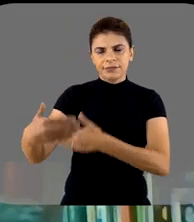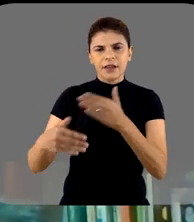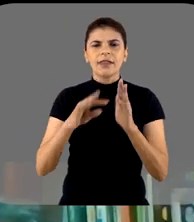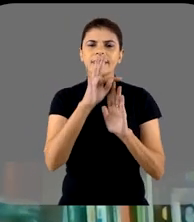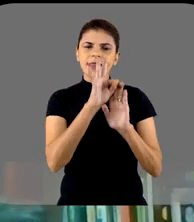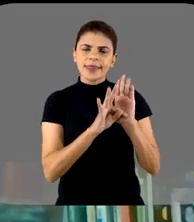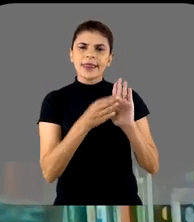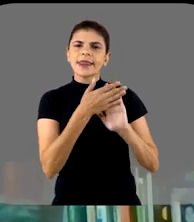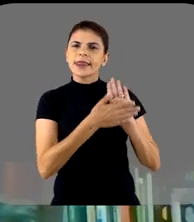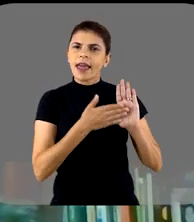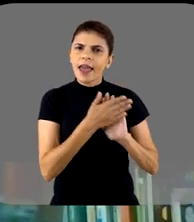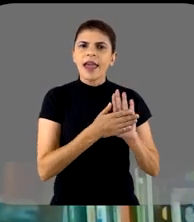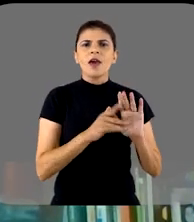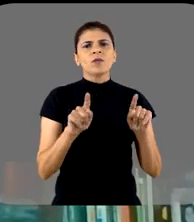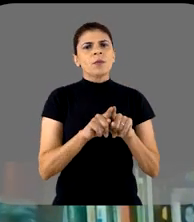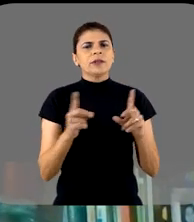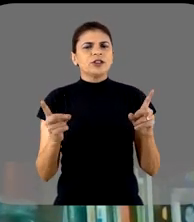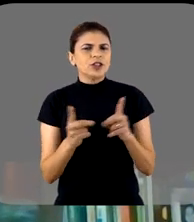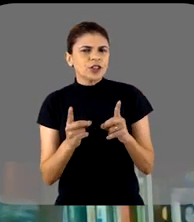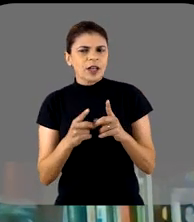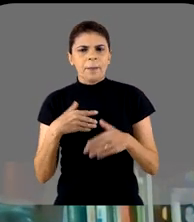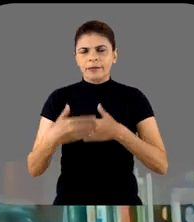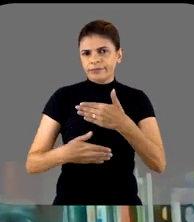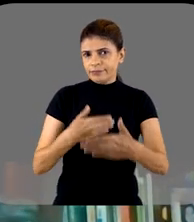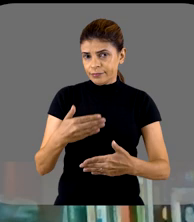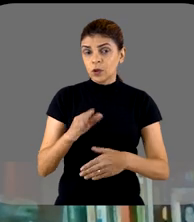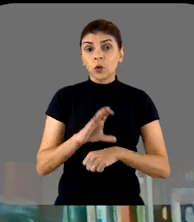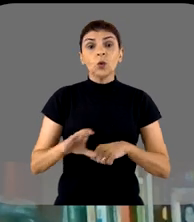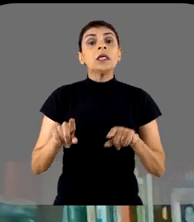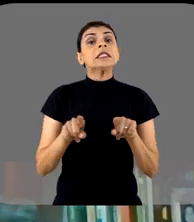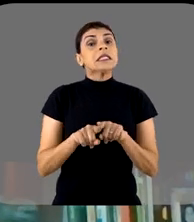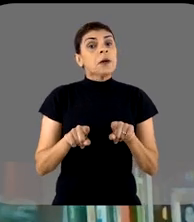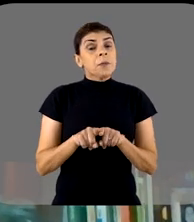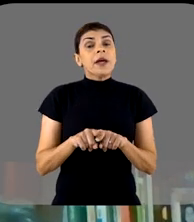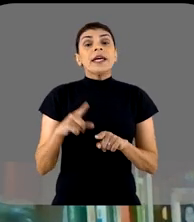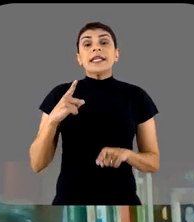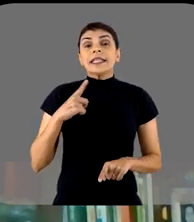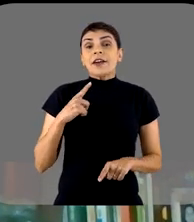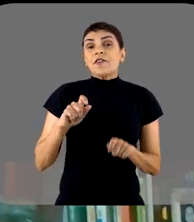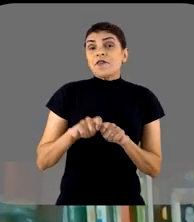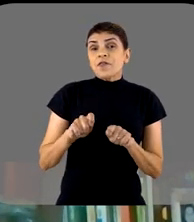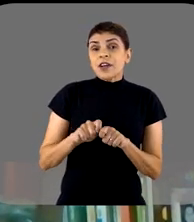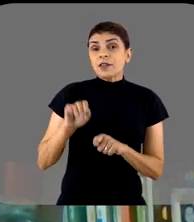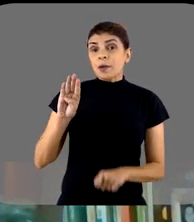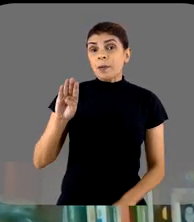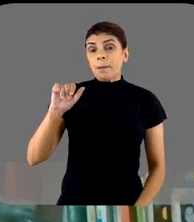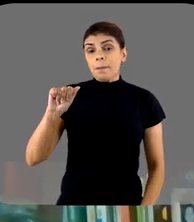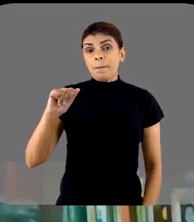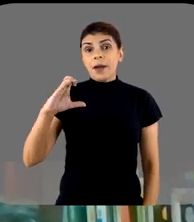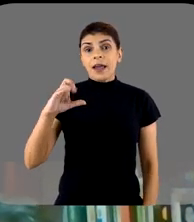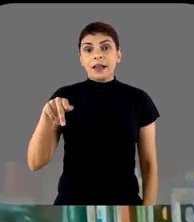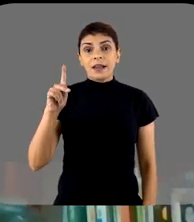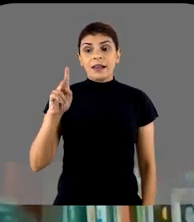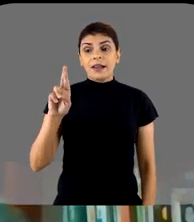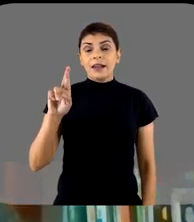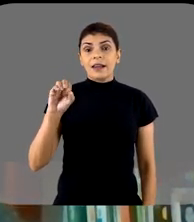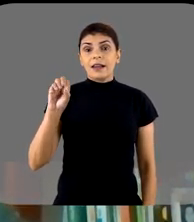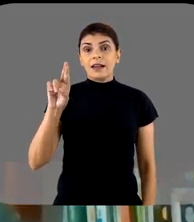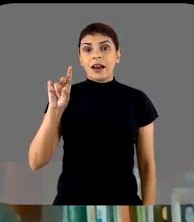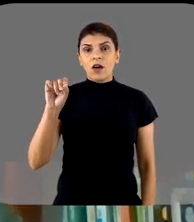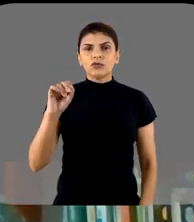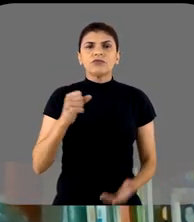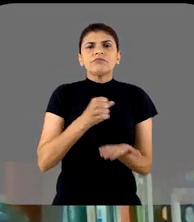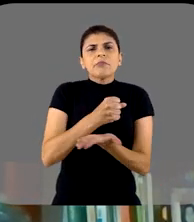em relação aos textos, na própria dinâmica do curso, e ele também não poderia ser feito sem ter o background,